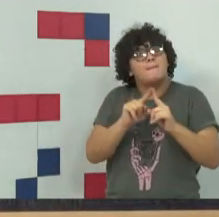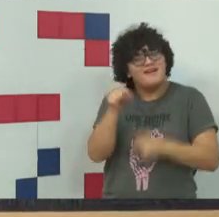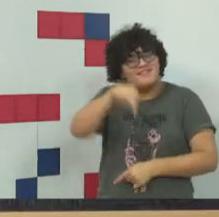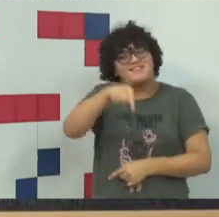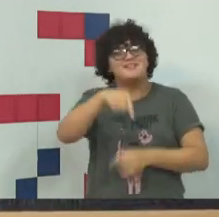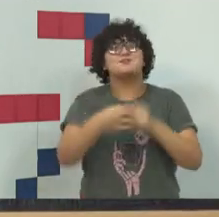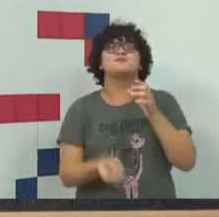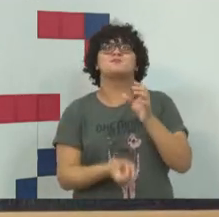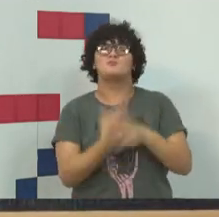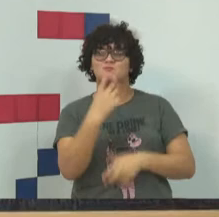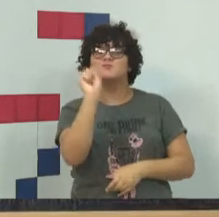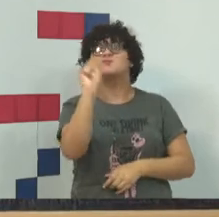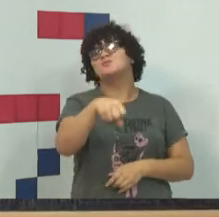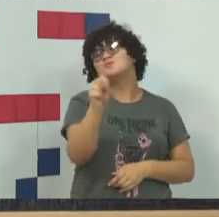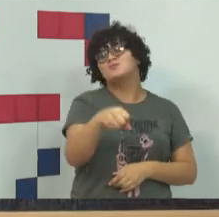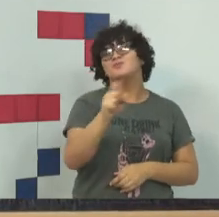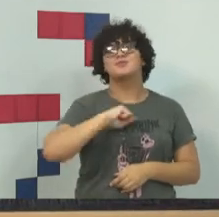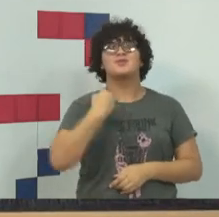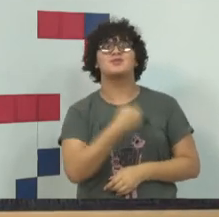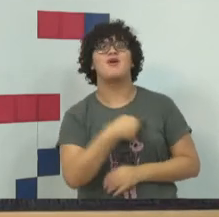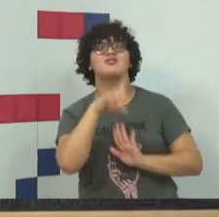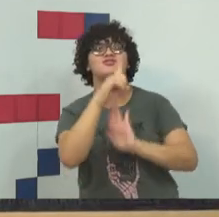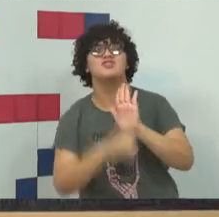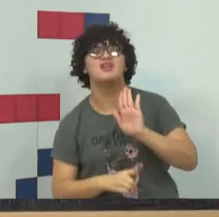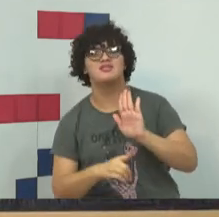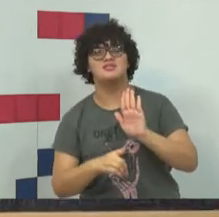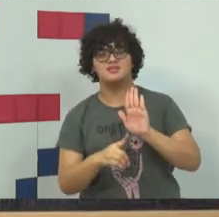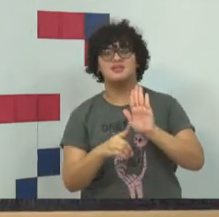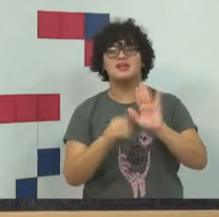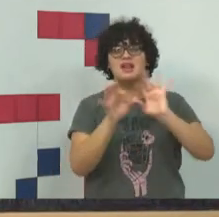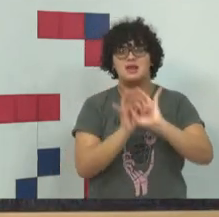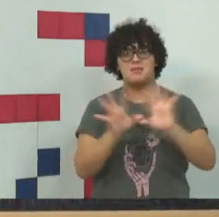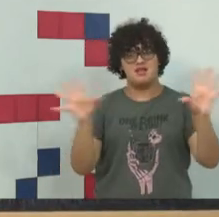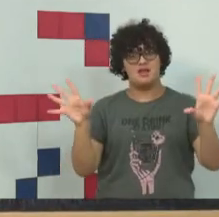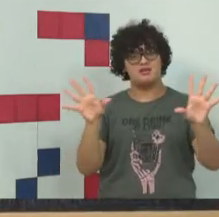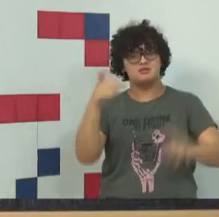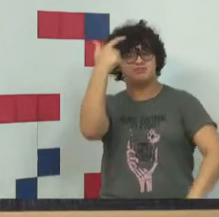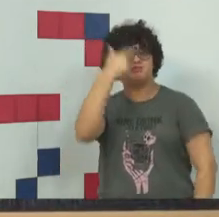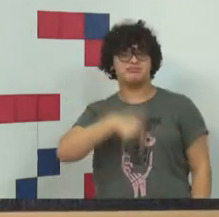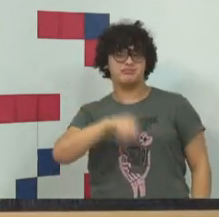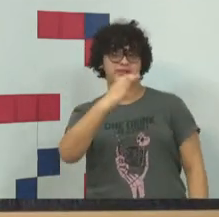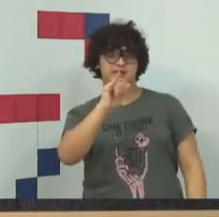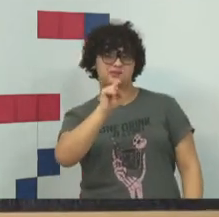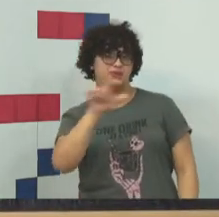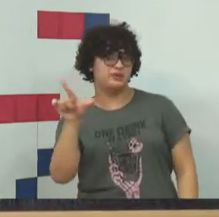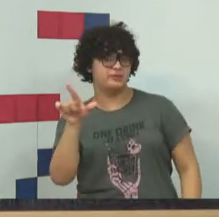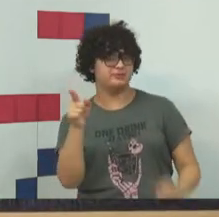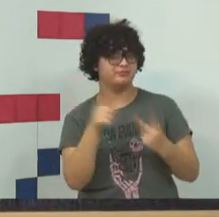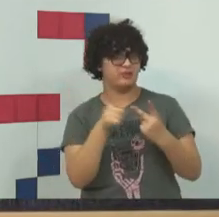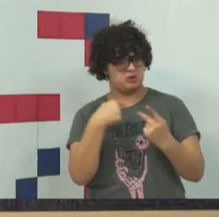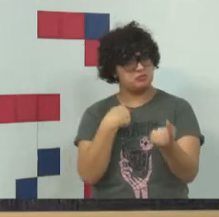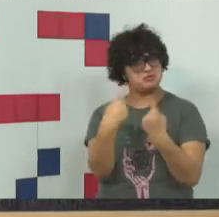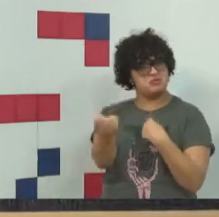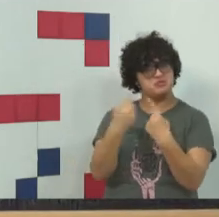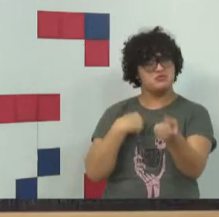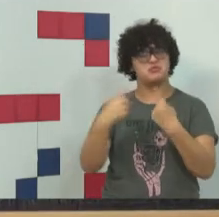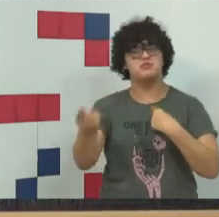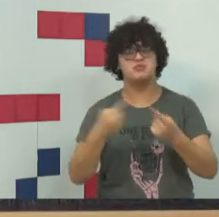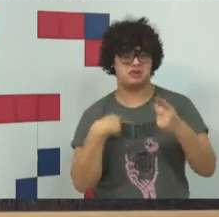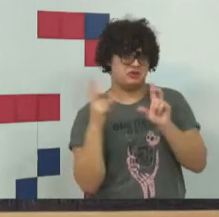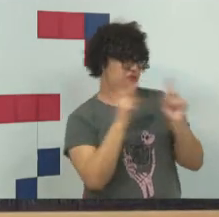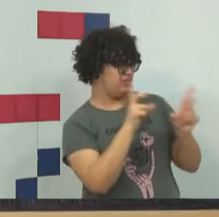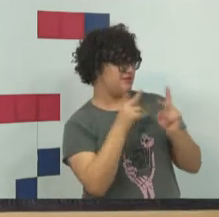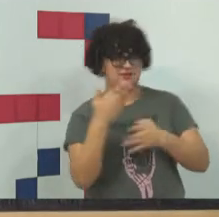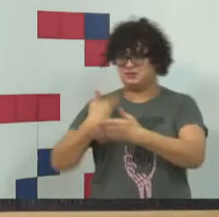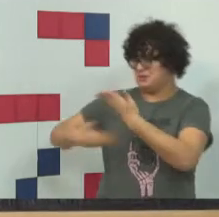nascem os nossos direitos de liberdade. A liberdade civil, a liberdade de ir vir, de comercializar,